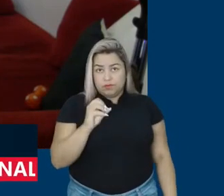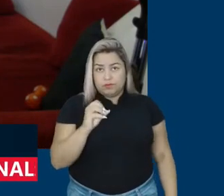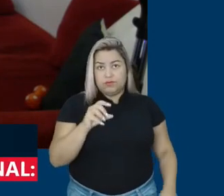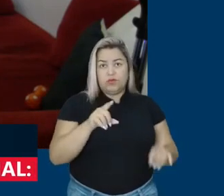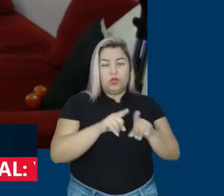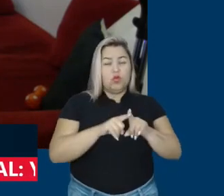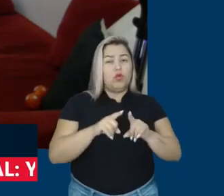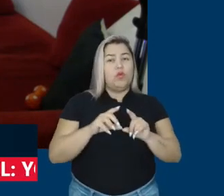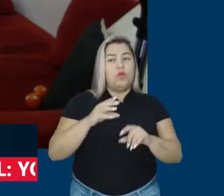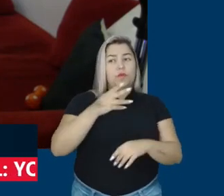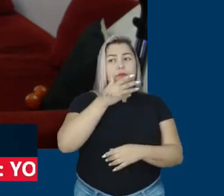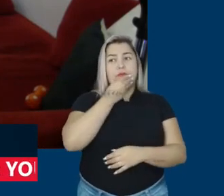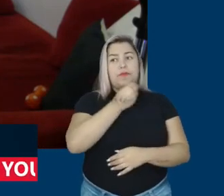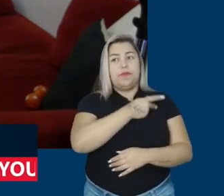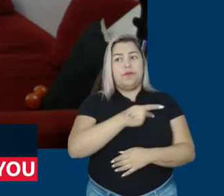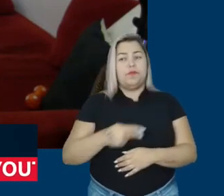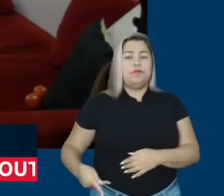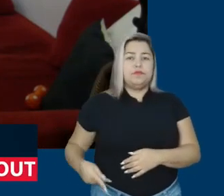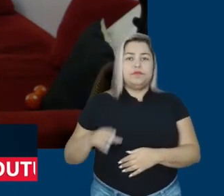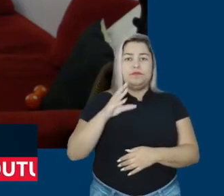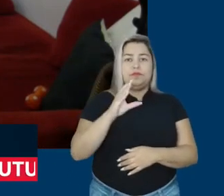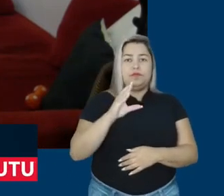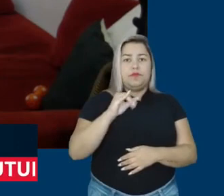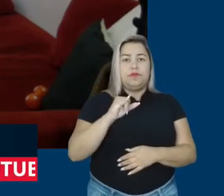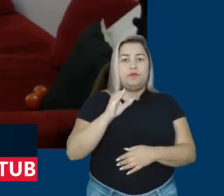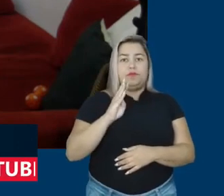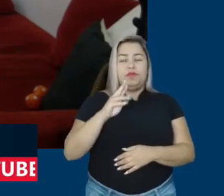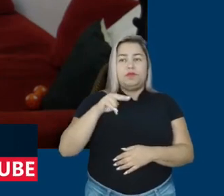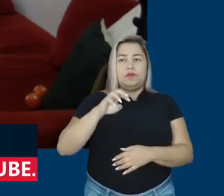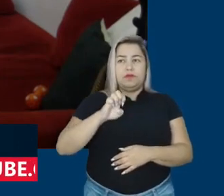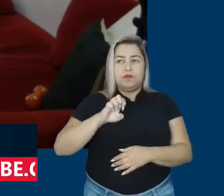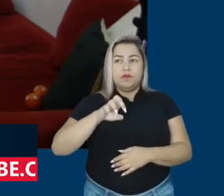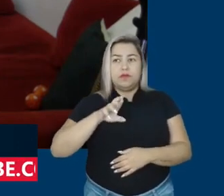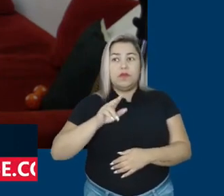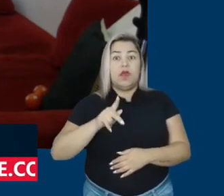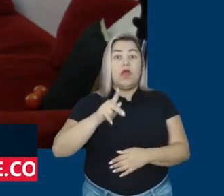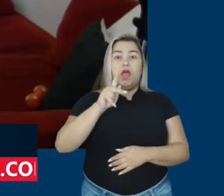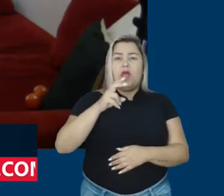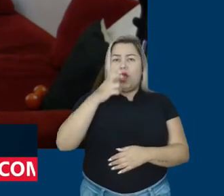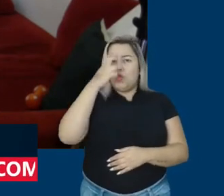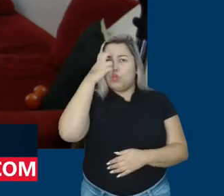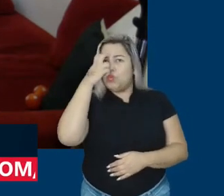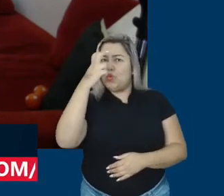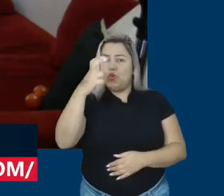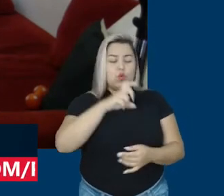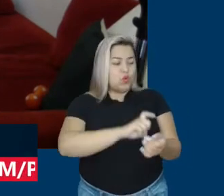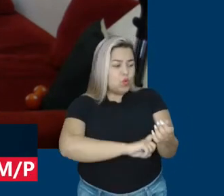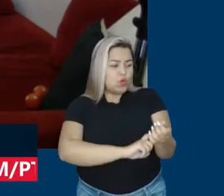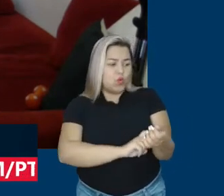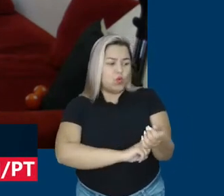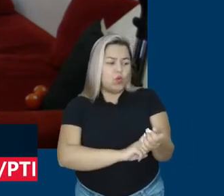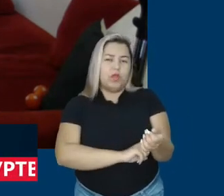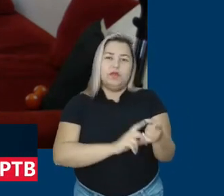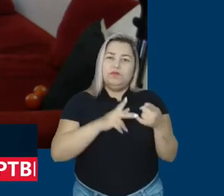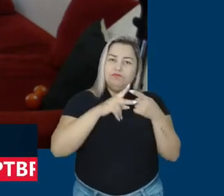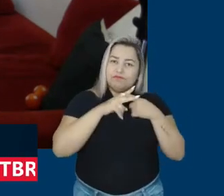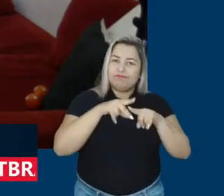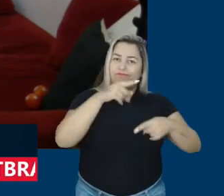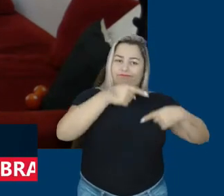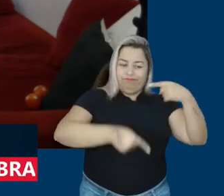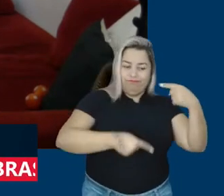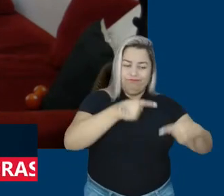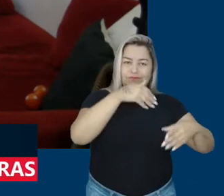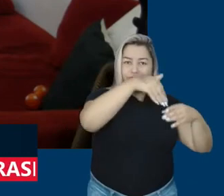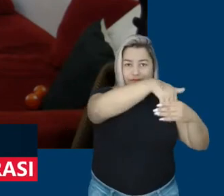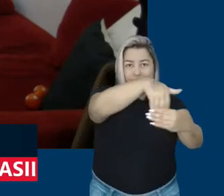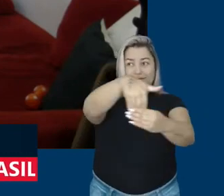SaferNet, Tiago Tavares, afirmou à TV Globo que a cultura do ódio virou uma ferramenta política nas